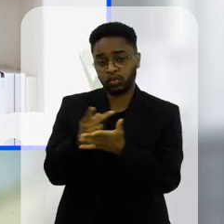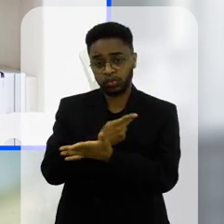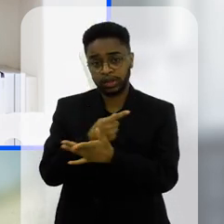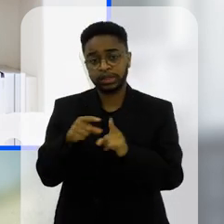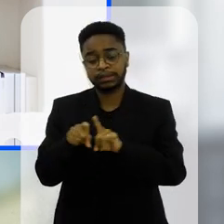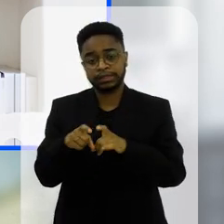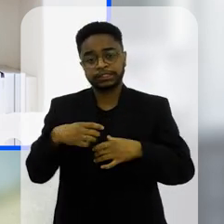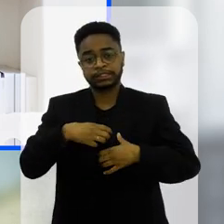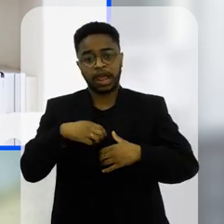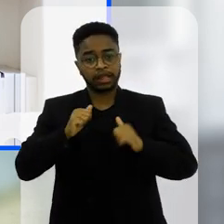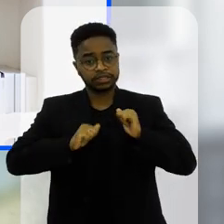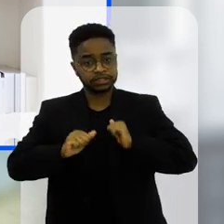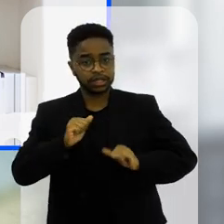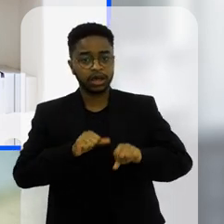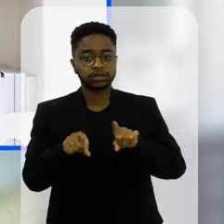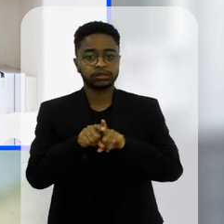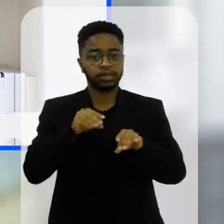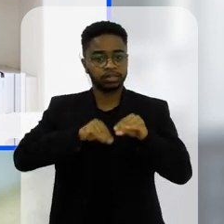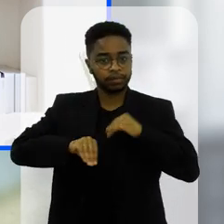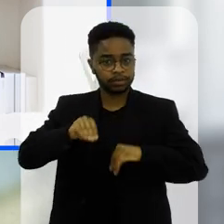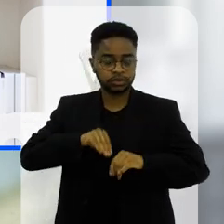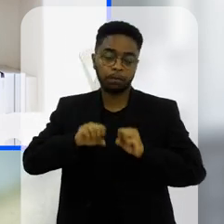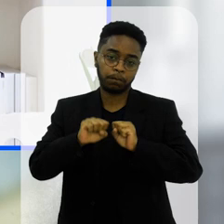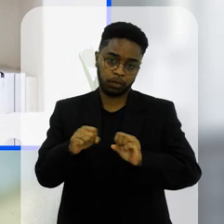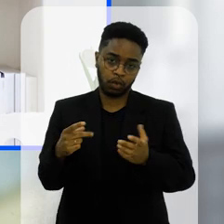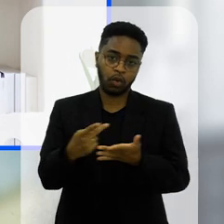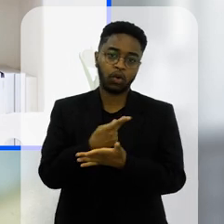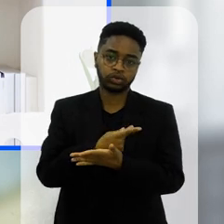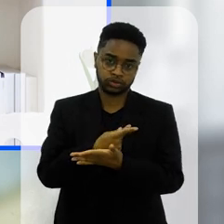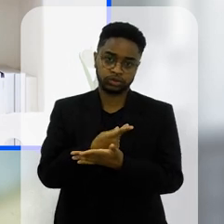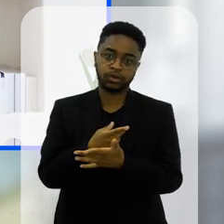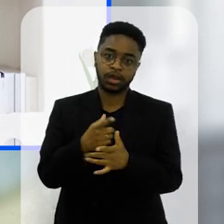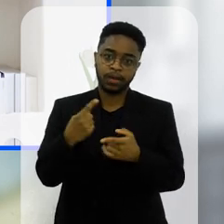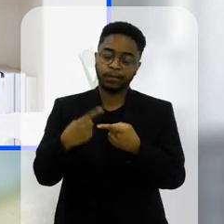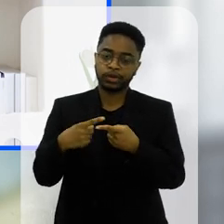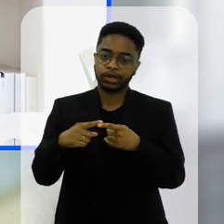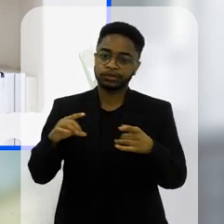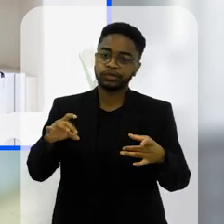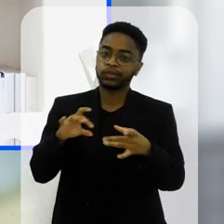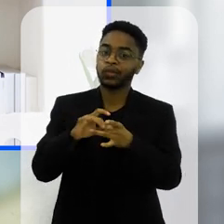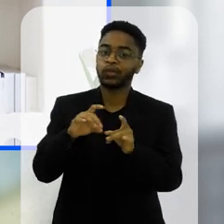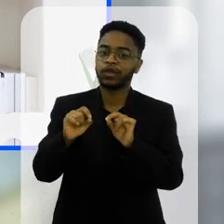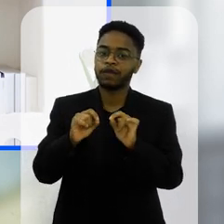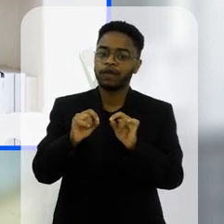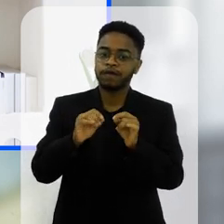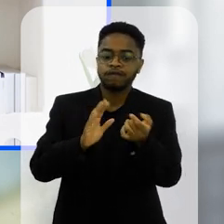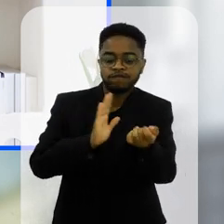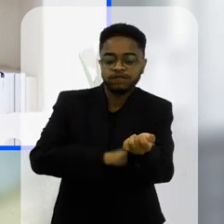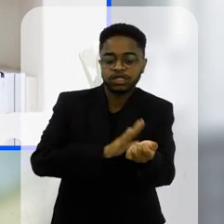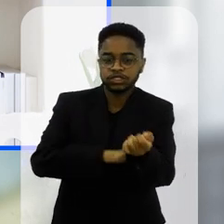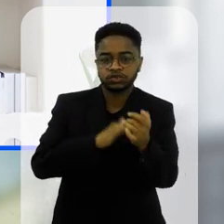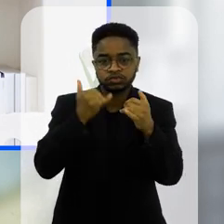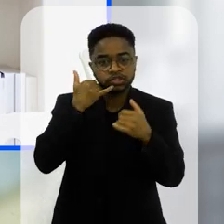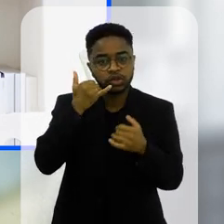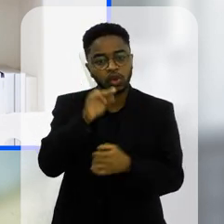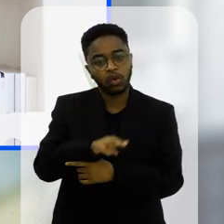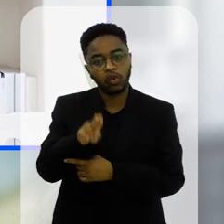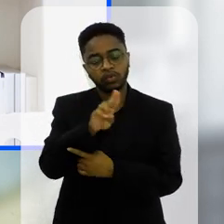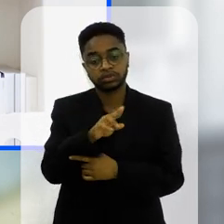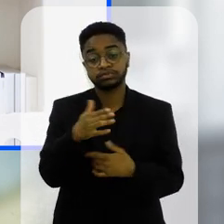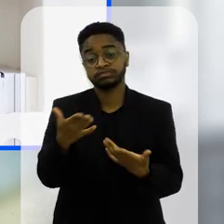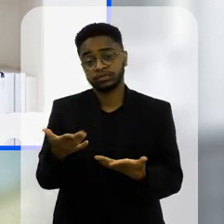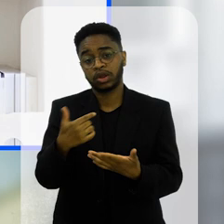questão de ansiedade depressão a gente sabe que isso pode ter relação aí com a dependência do celular né do uso do celular